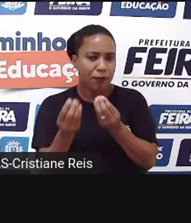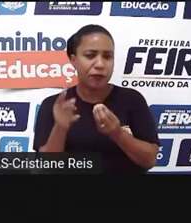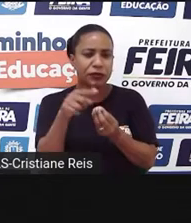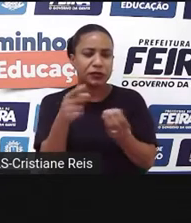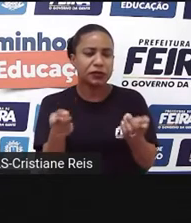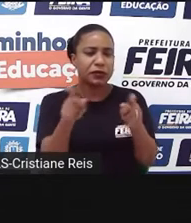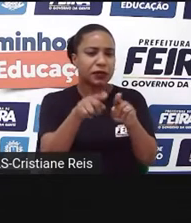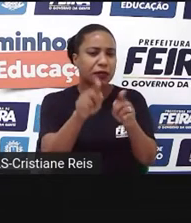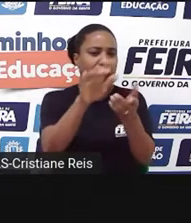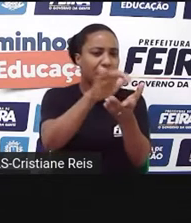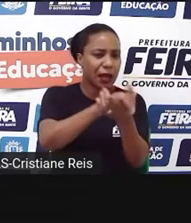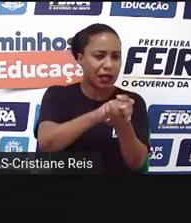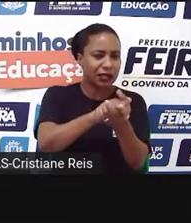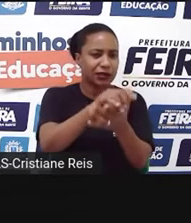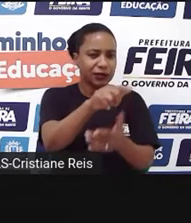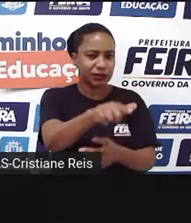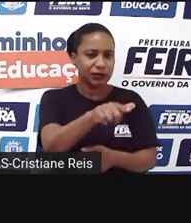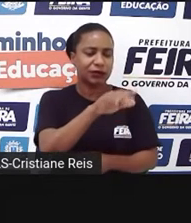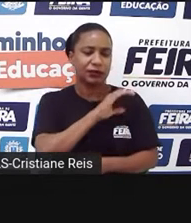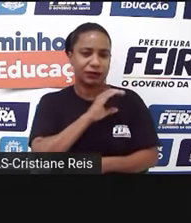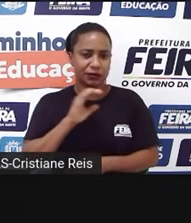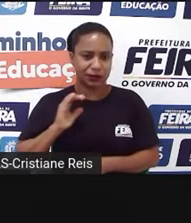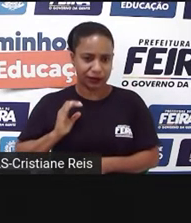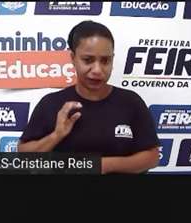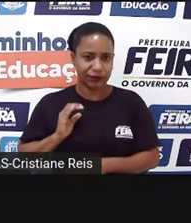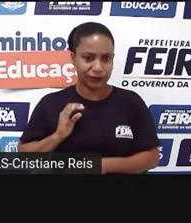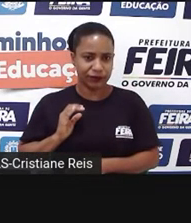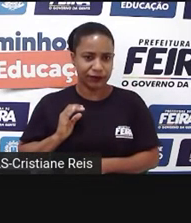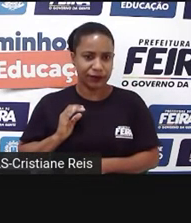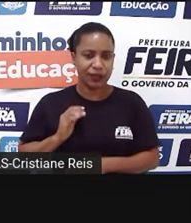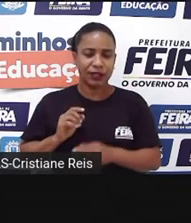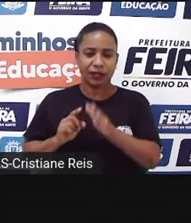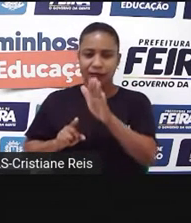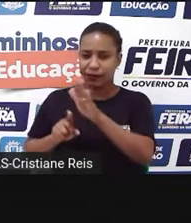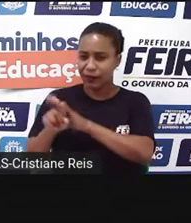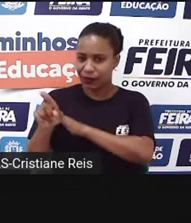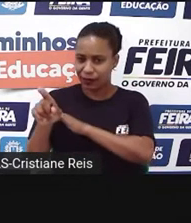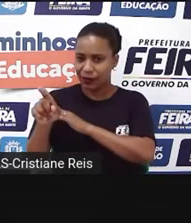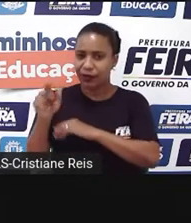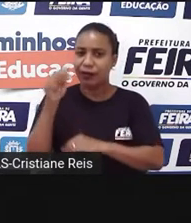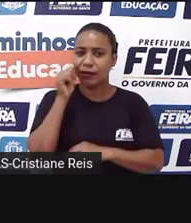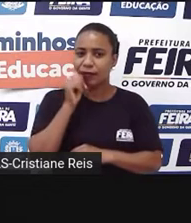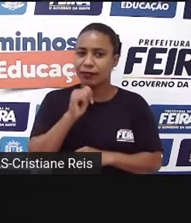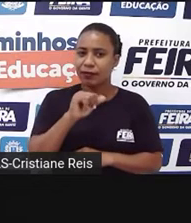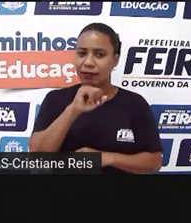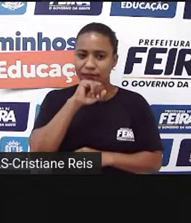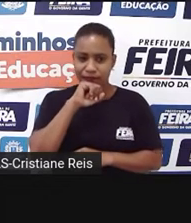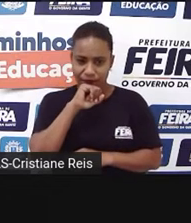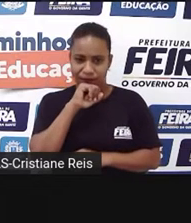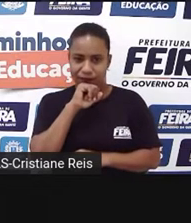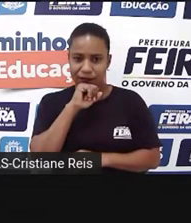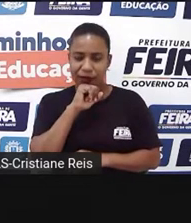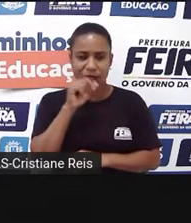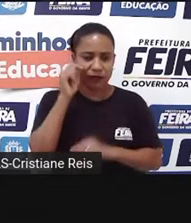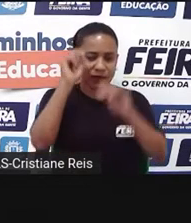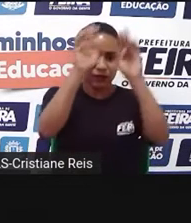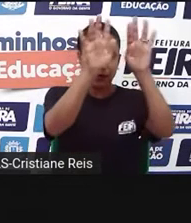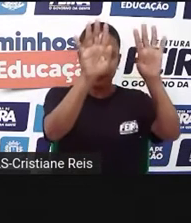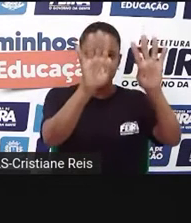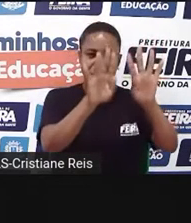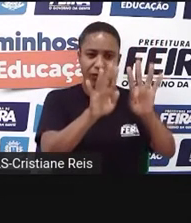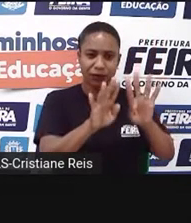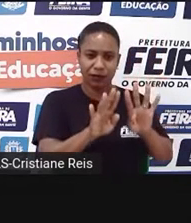isto, ele percebe que tem alguém atrás da cortina. E ele pensa que é o Cláudio. Então,